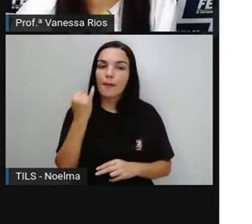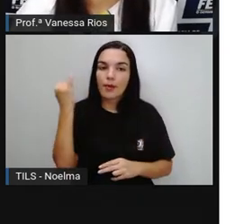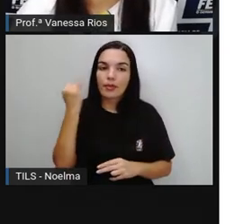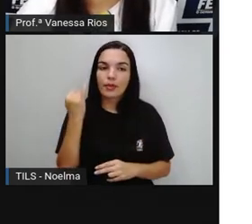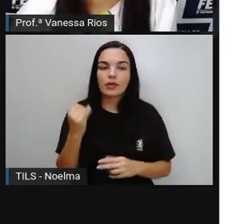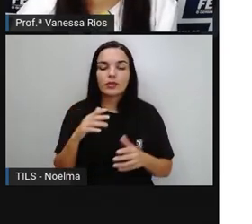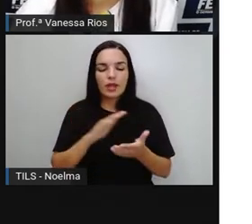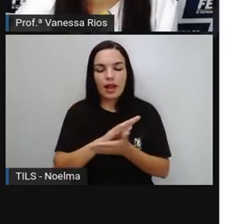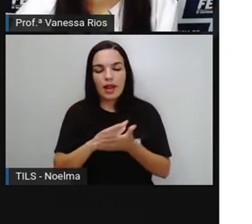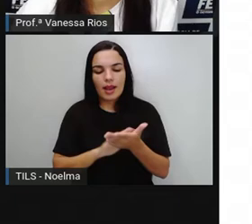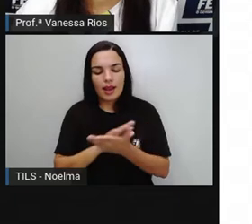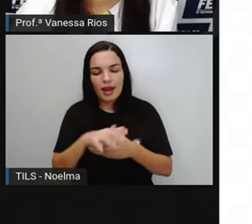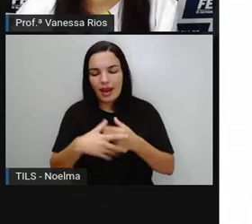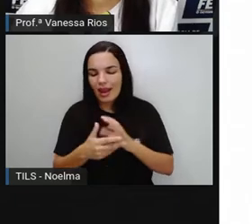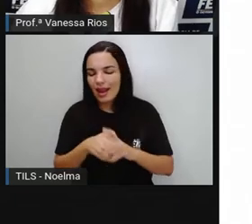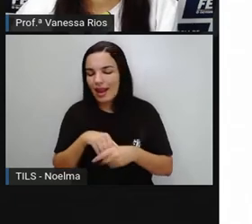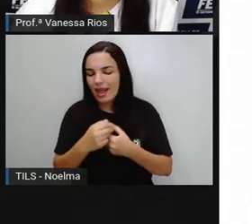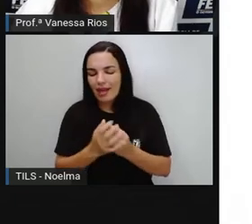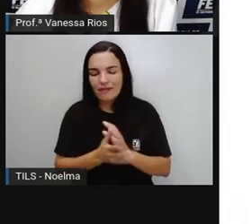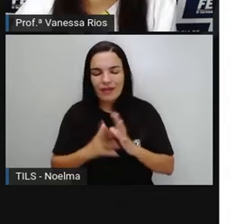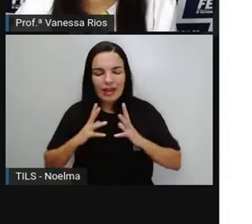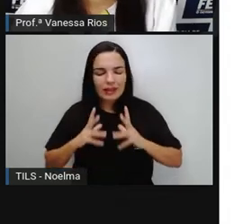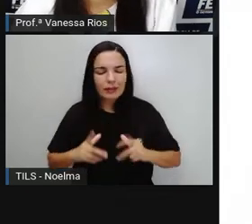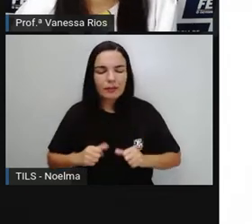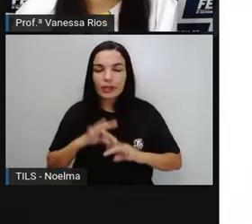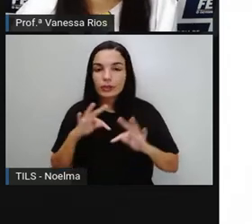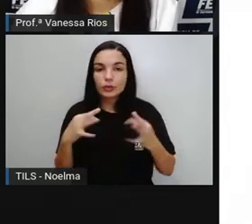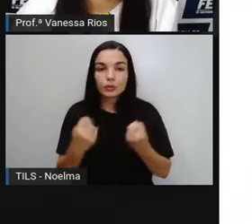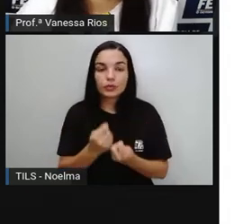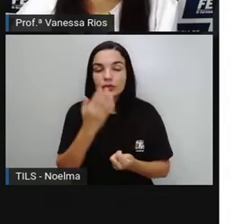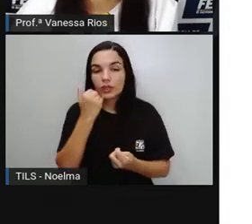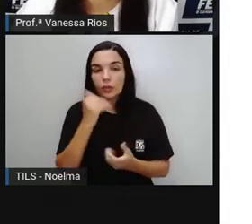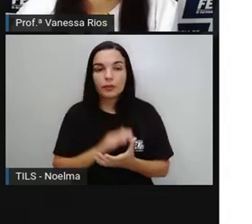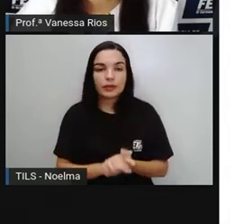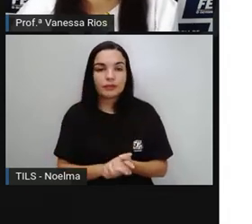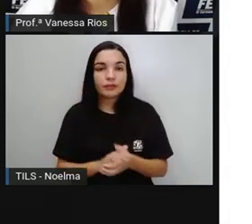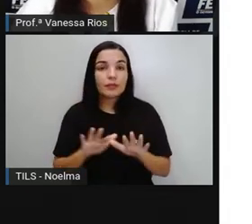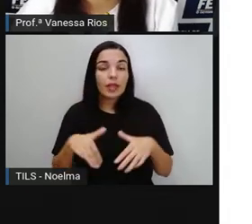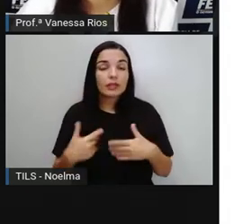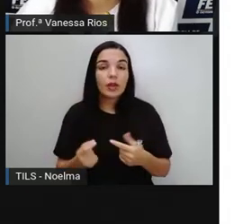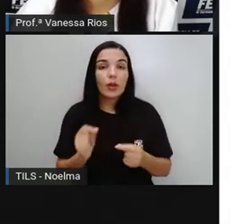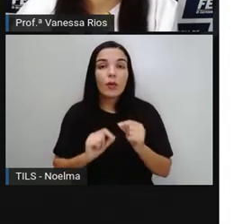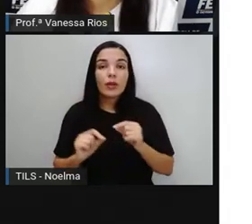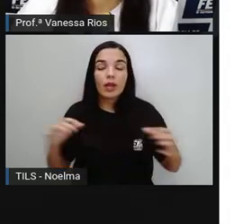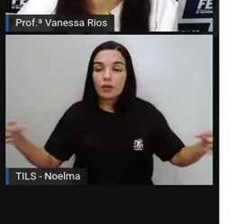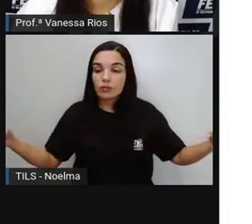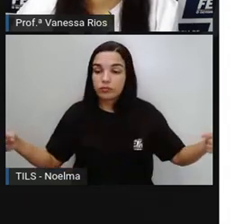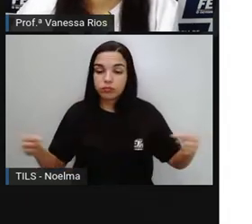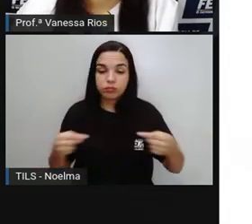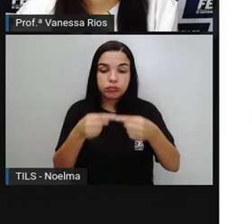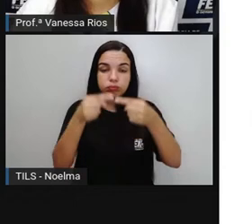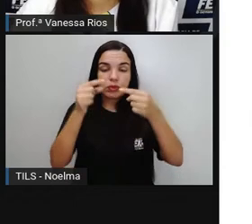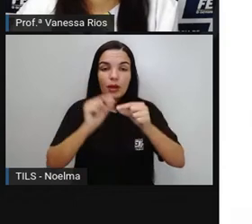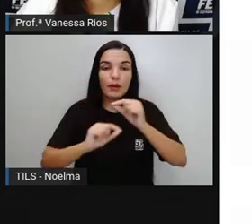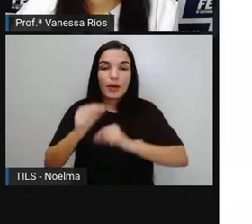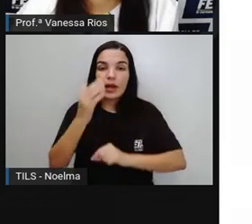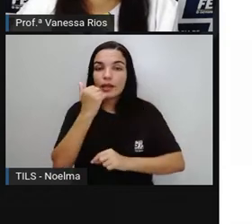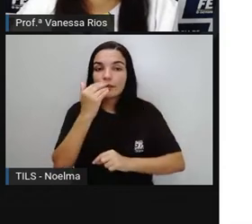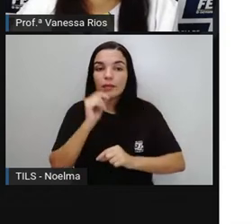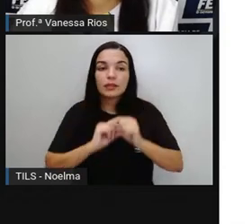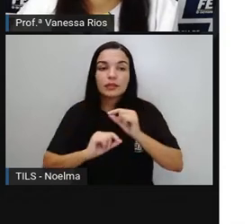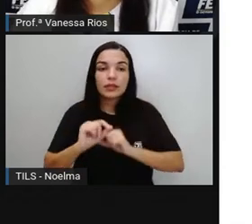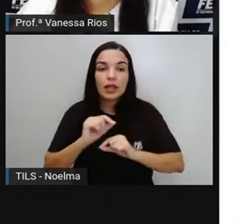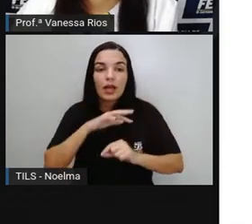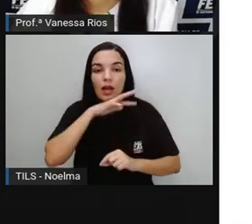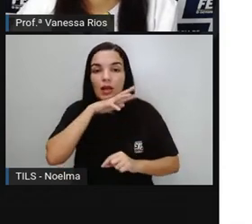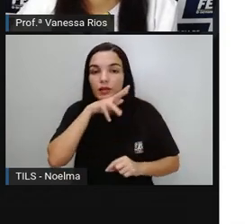nossa Saúde E aí os Principais Veículos De contaminação São constituídos Pelo homem Animais Caseiros